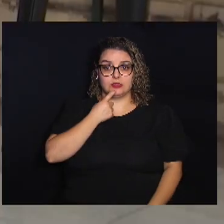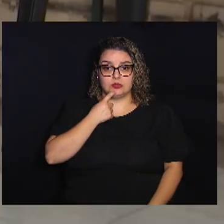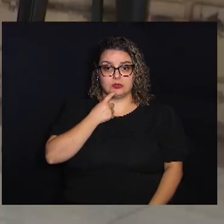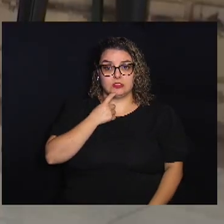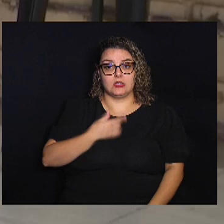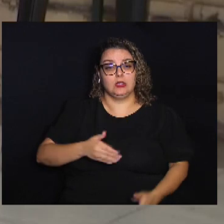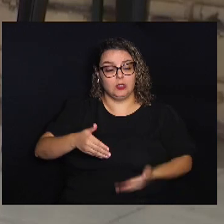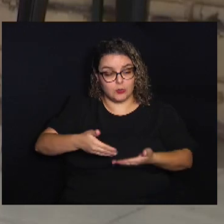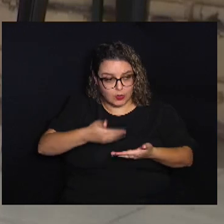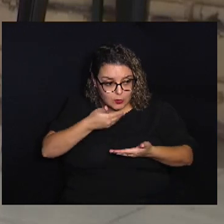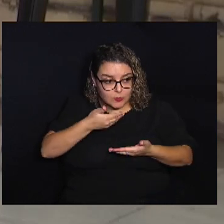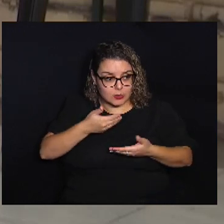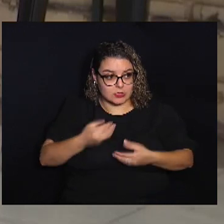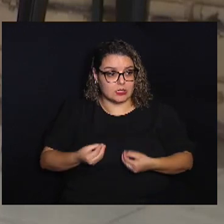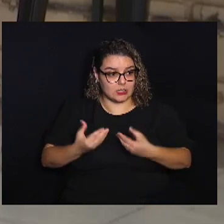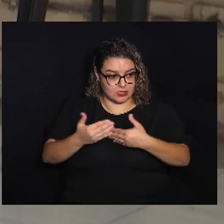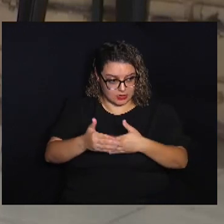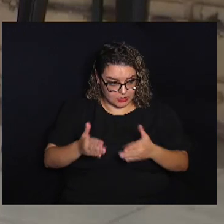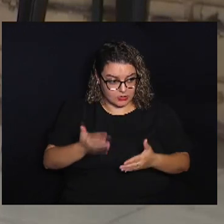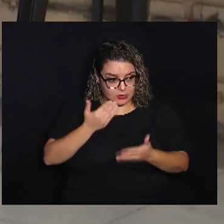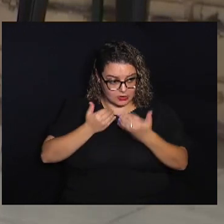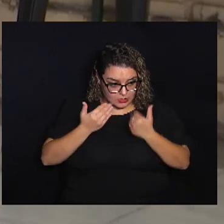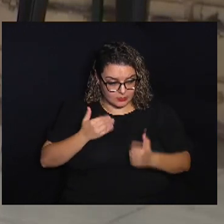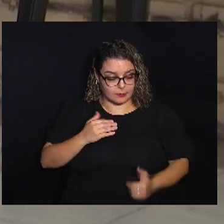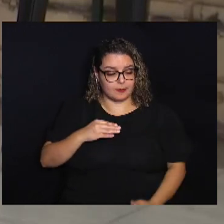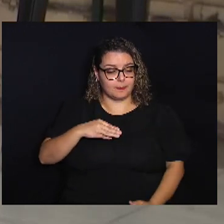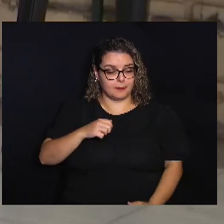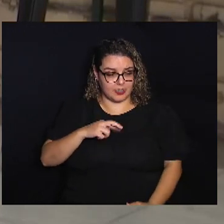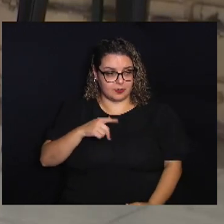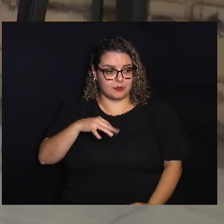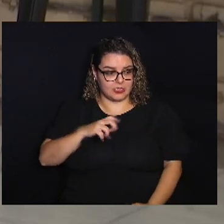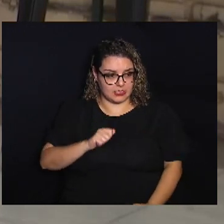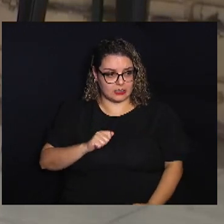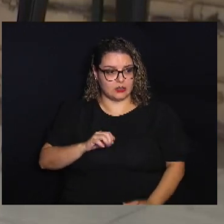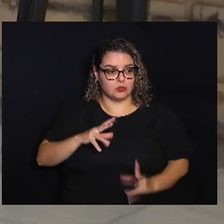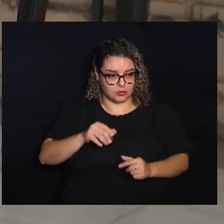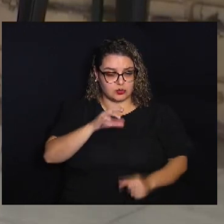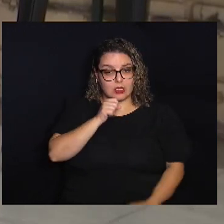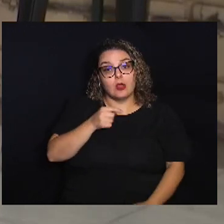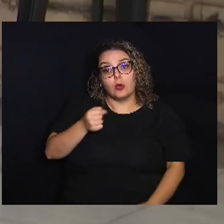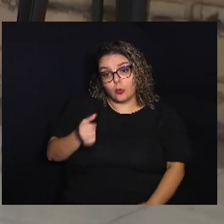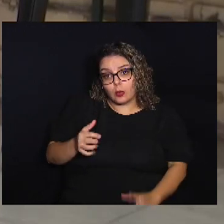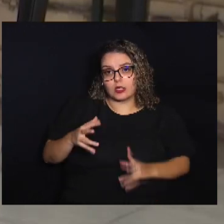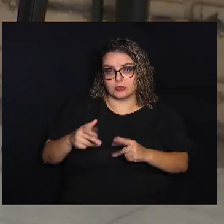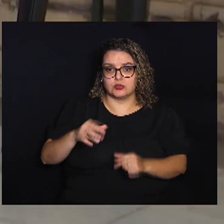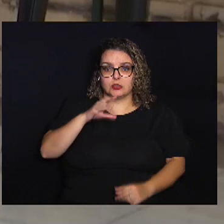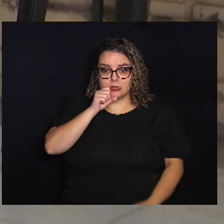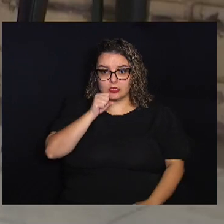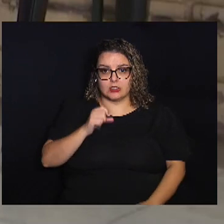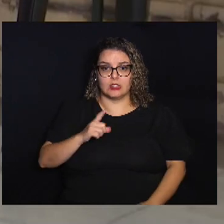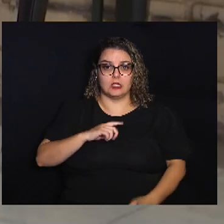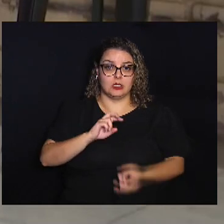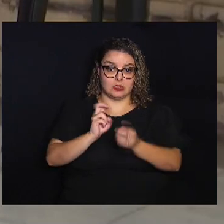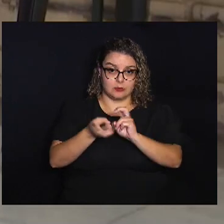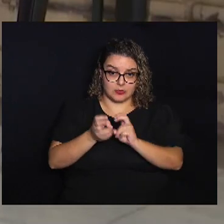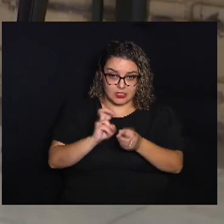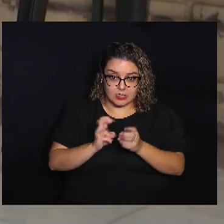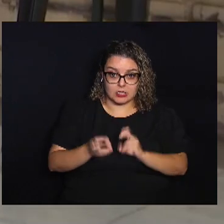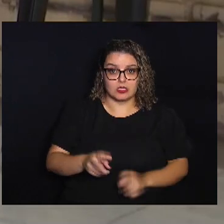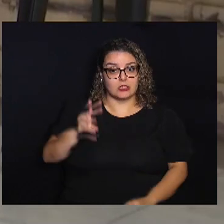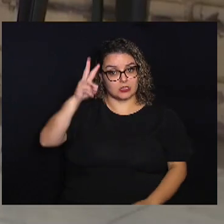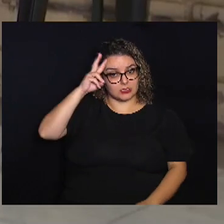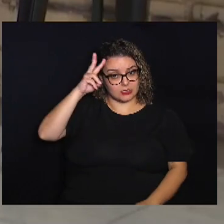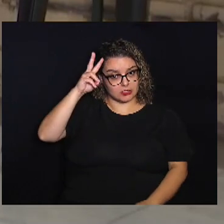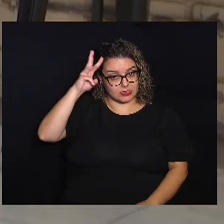da sopa, tem entrega da marmita Todo sábado, é isso? Tem, tem quase todo sábado E aí tem a capoeira para as crianças De terça de manhã, de